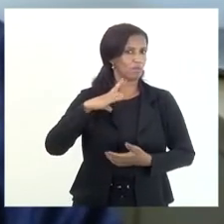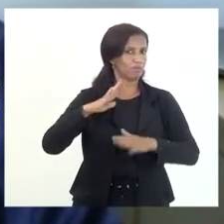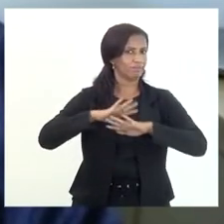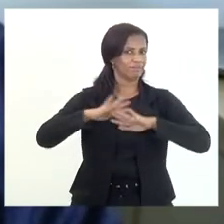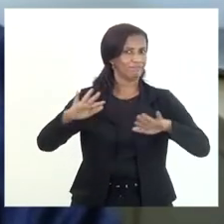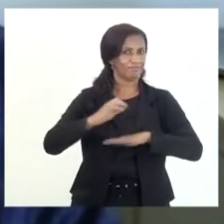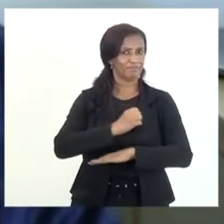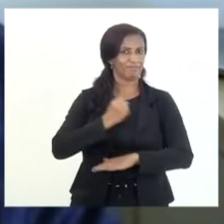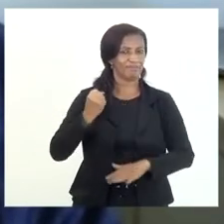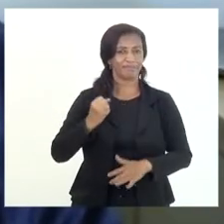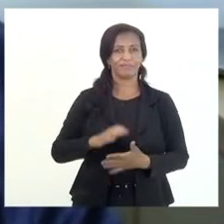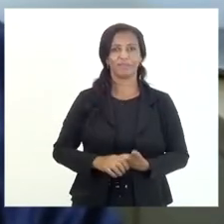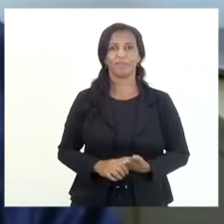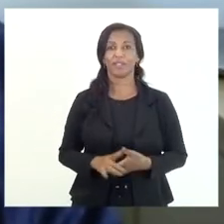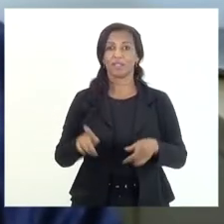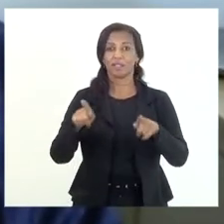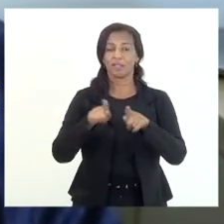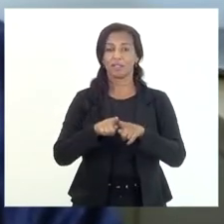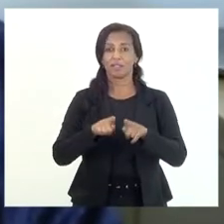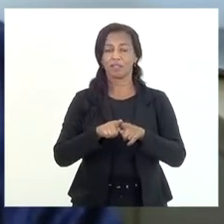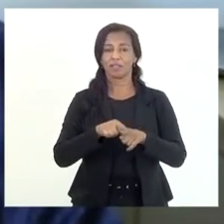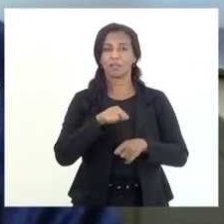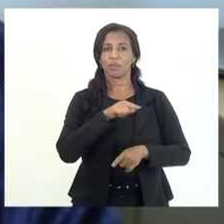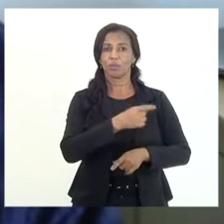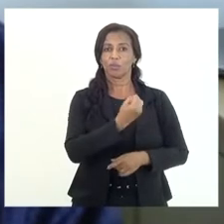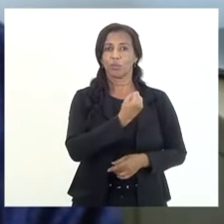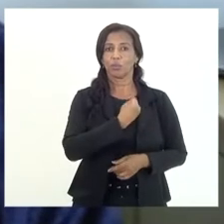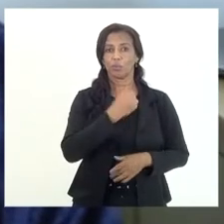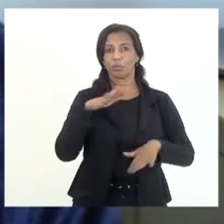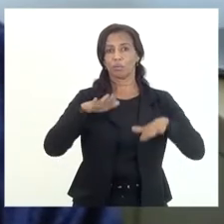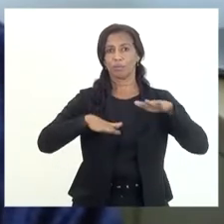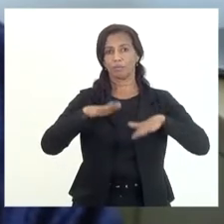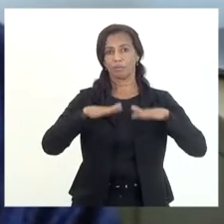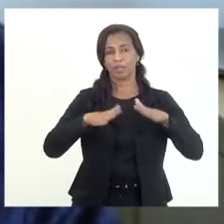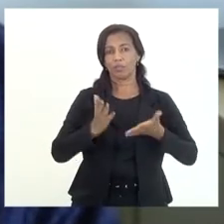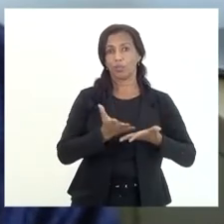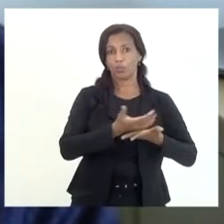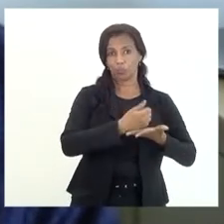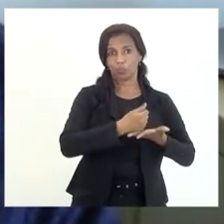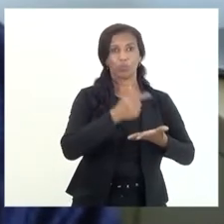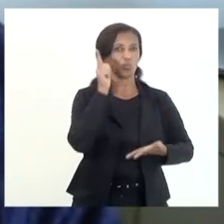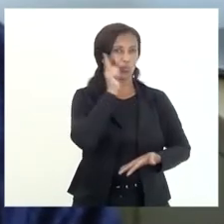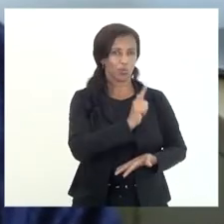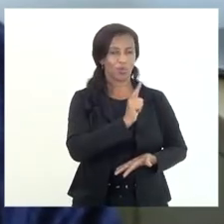trágico e também sobre esses números médios de recuperação